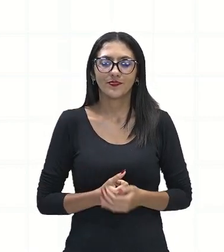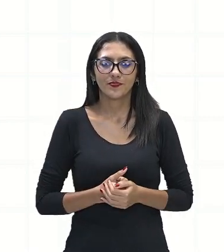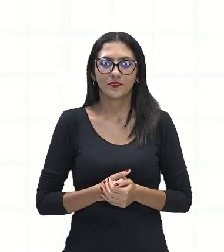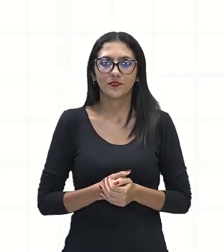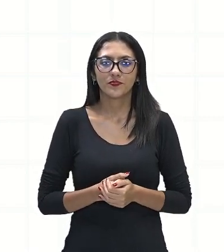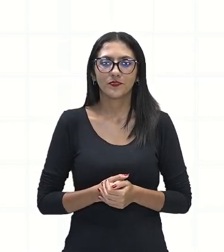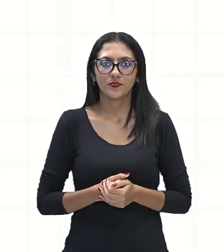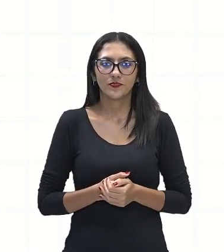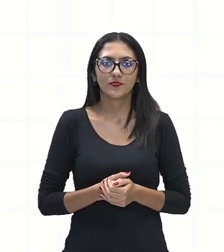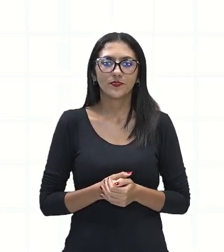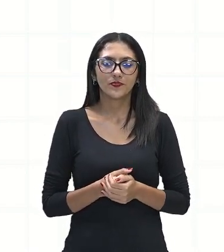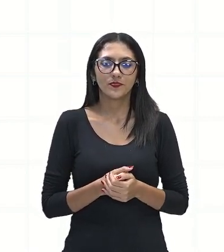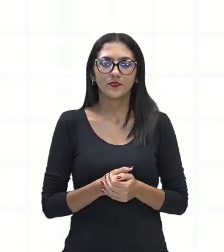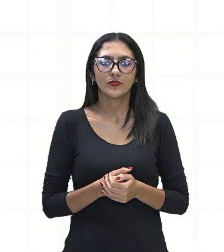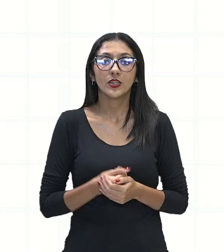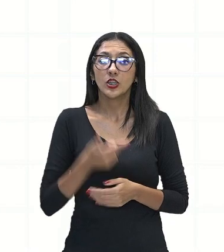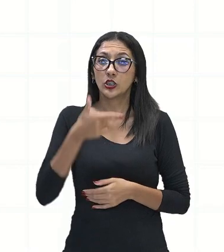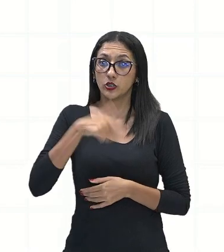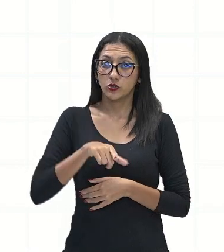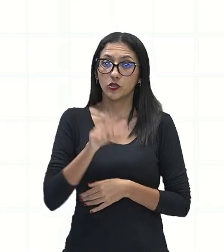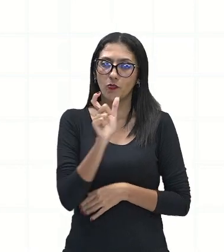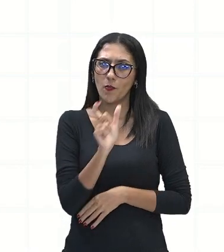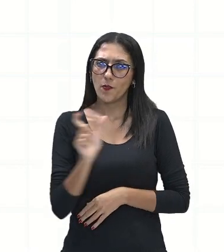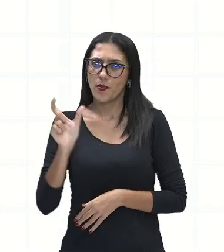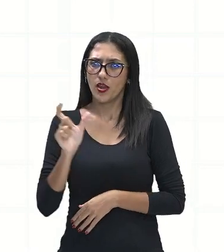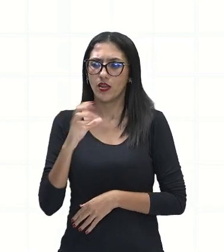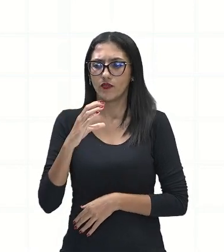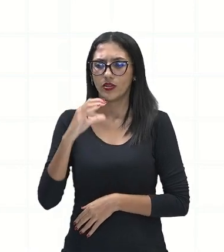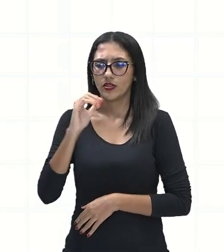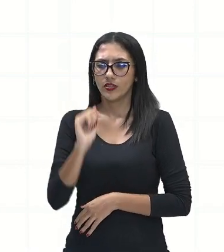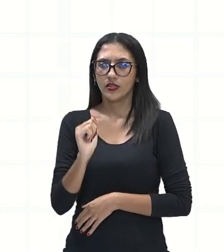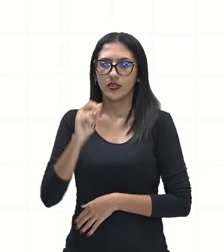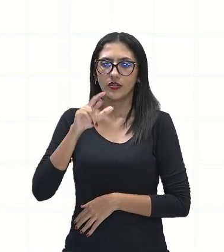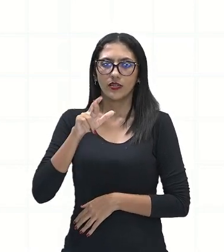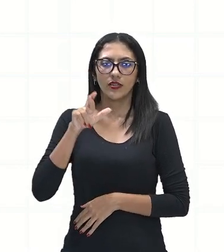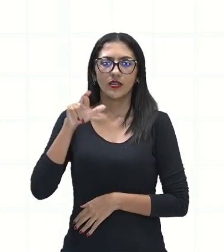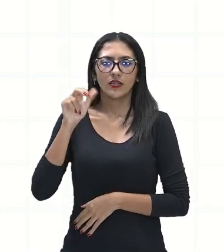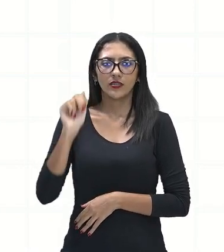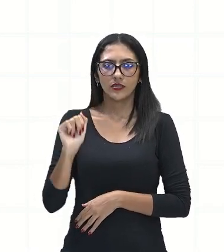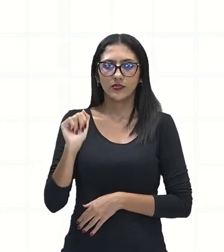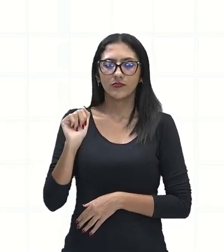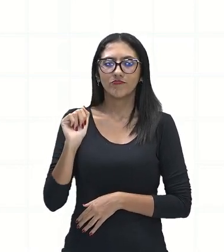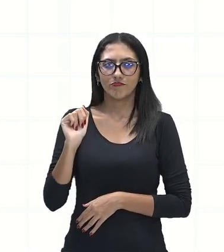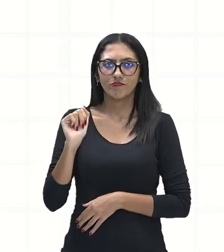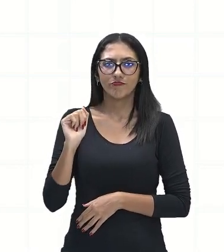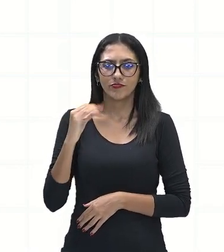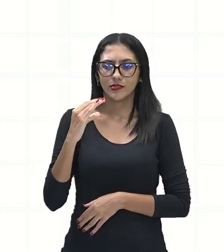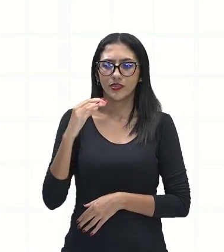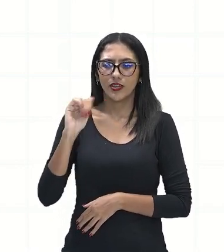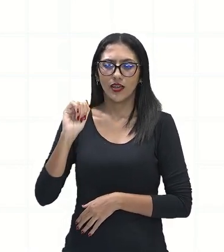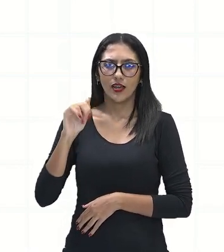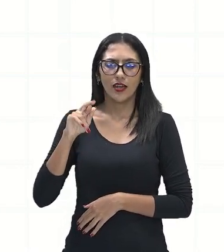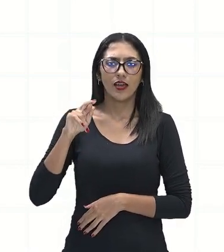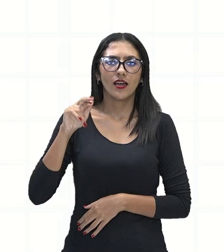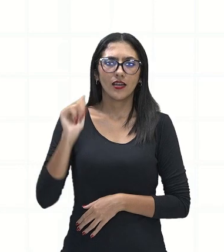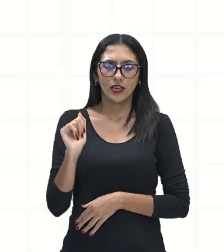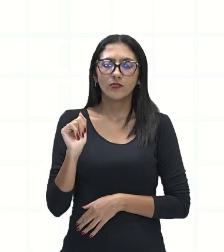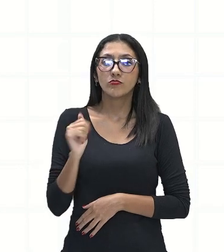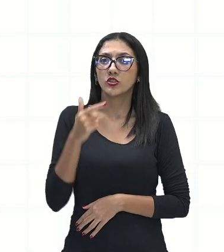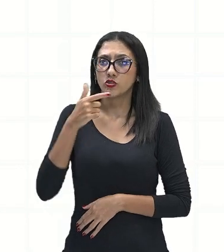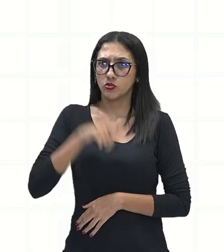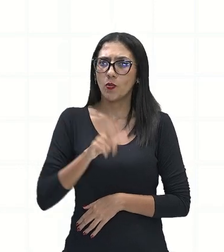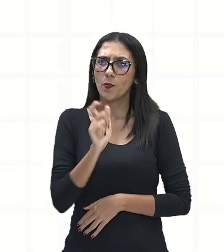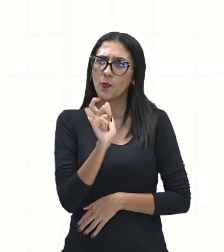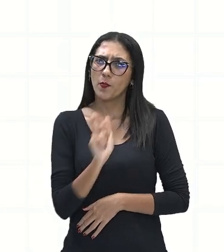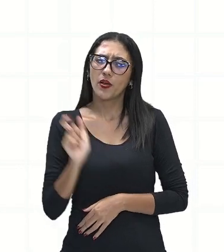Observe que eu estou usando a mesma palavra, né? É a mesma palavra que eu estou